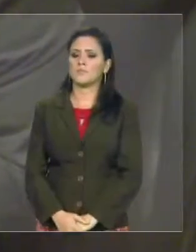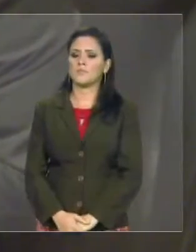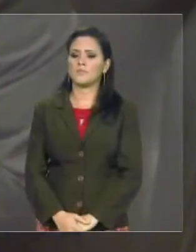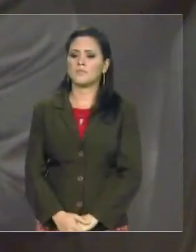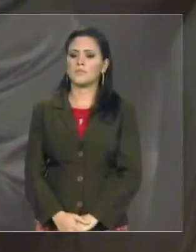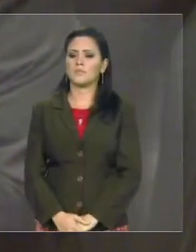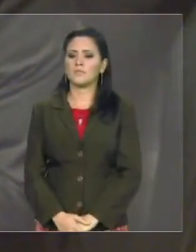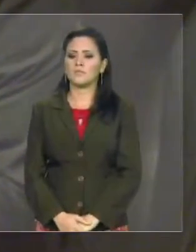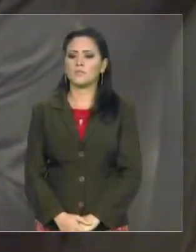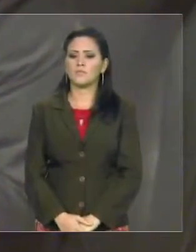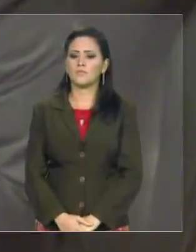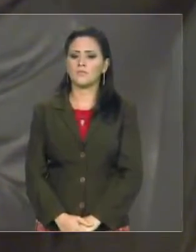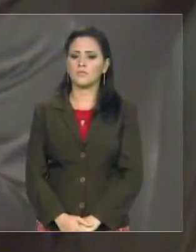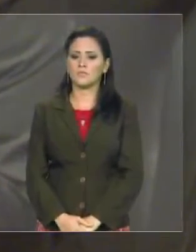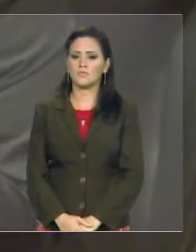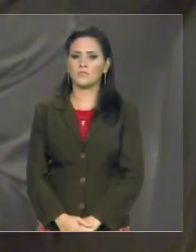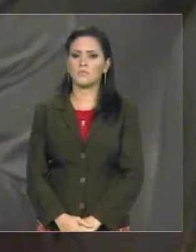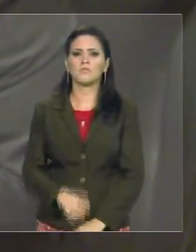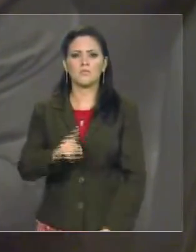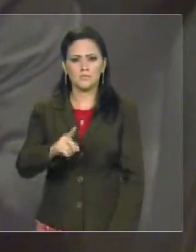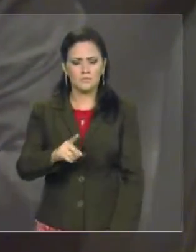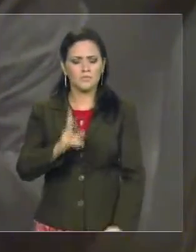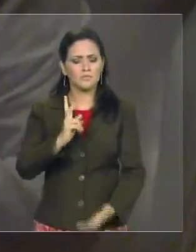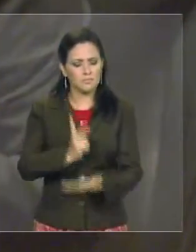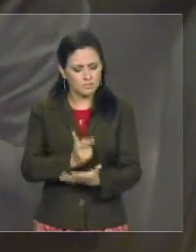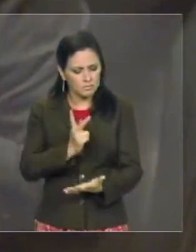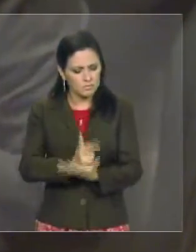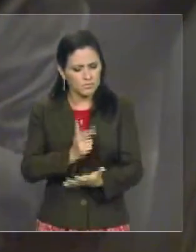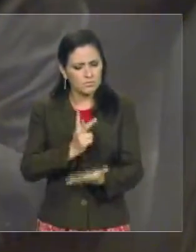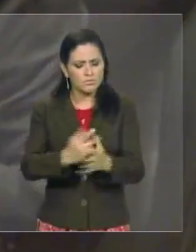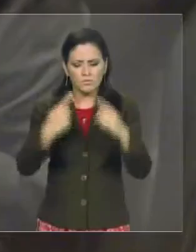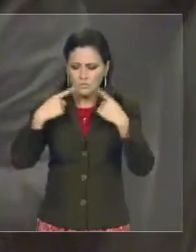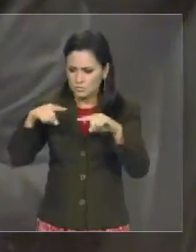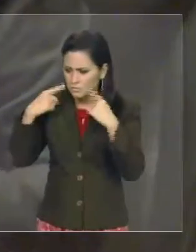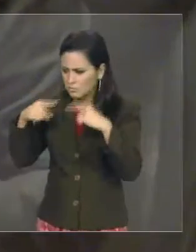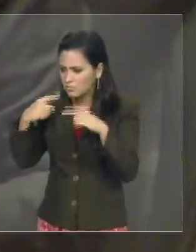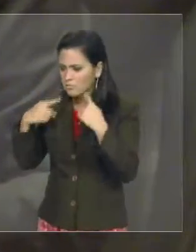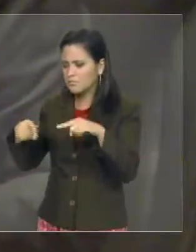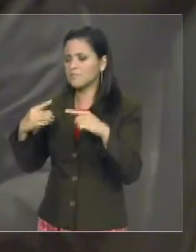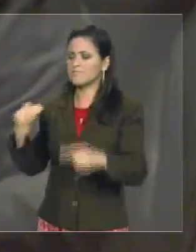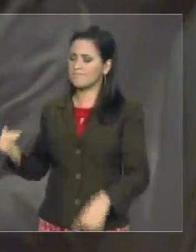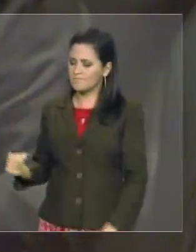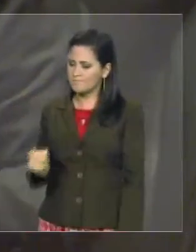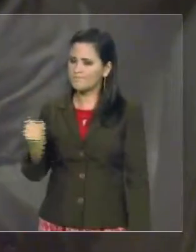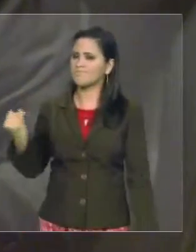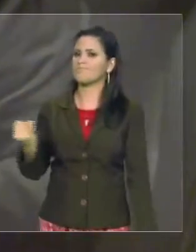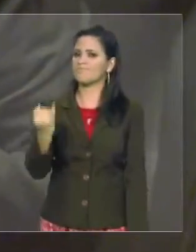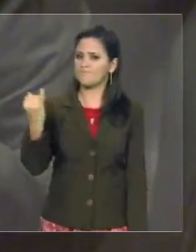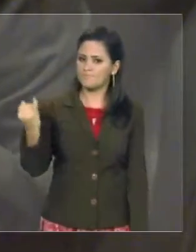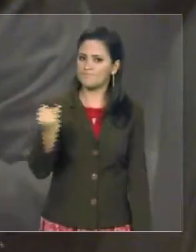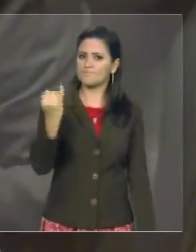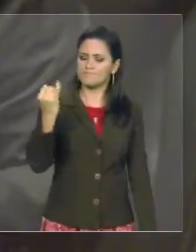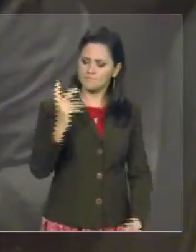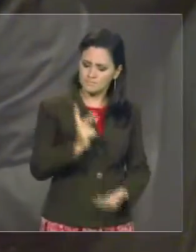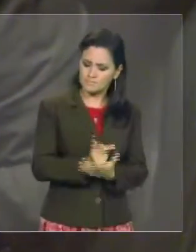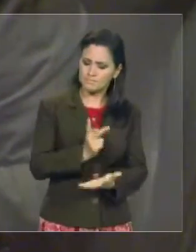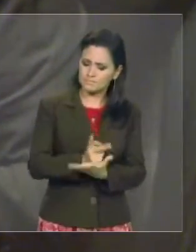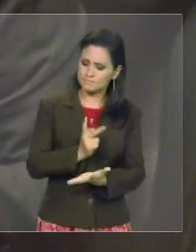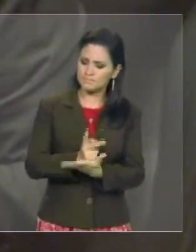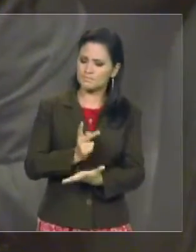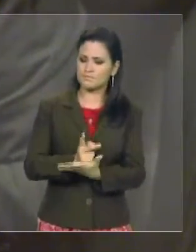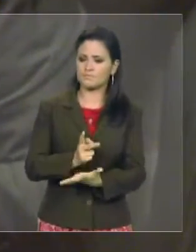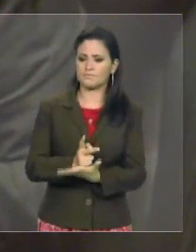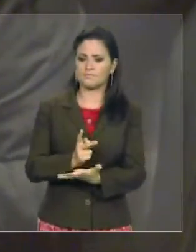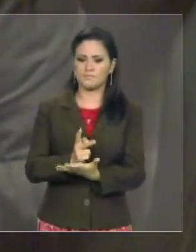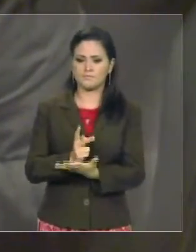nunca fez uma crítica destrutiva. Todas as críticas que vossa excelência fez, a qualquer um do sistema